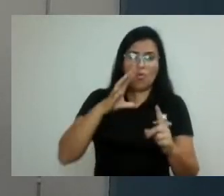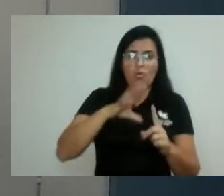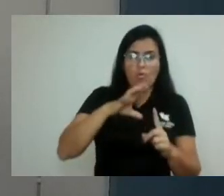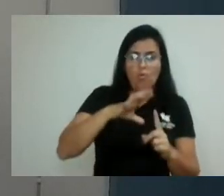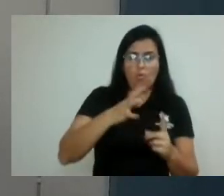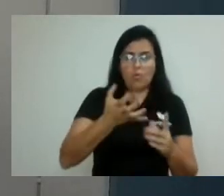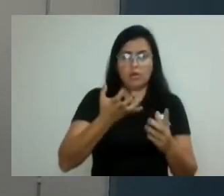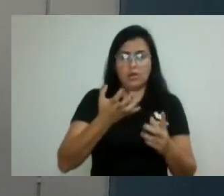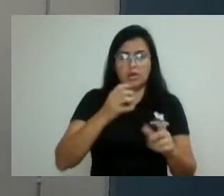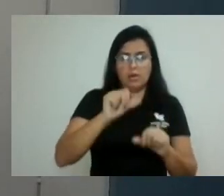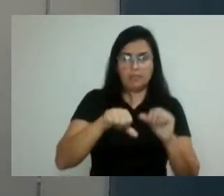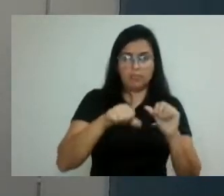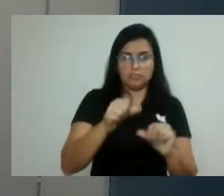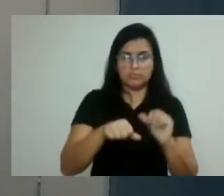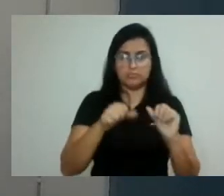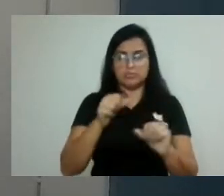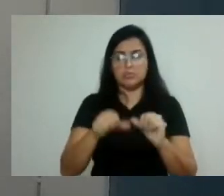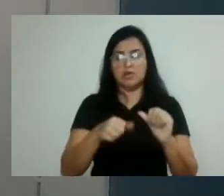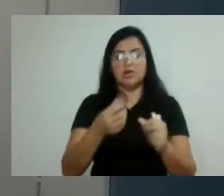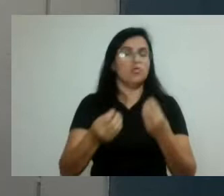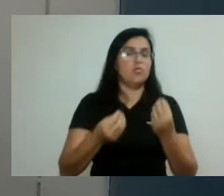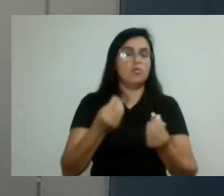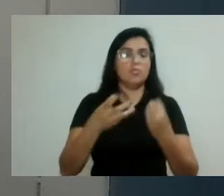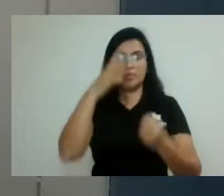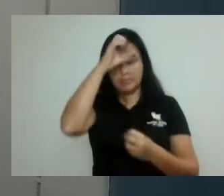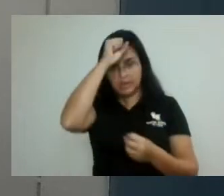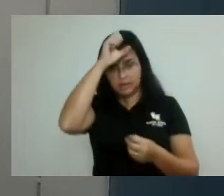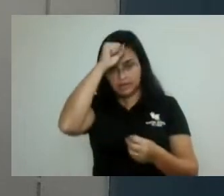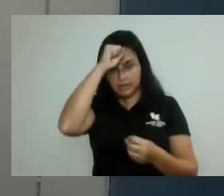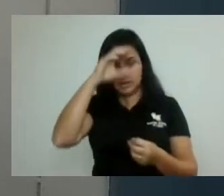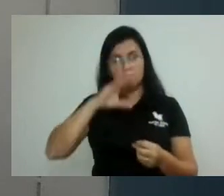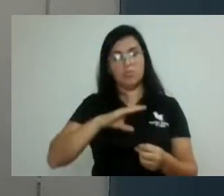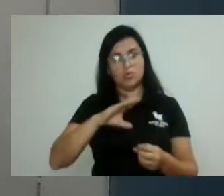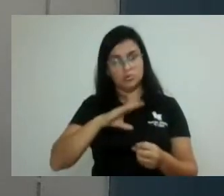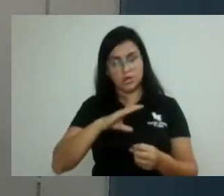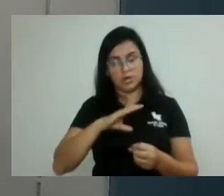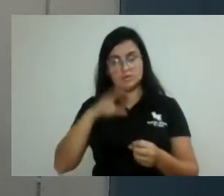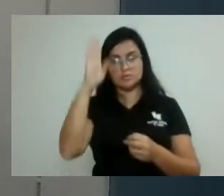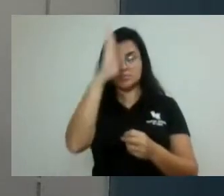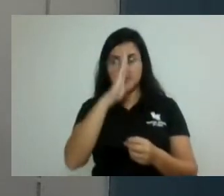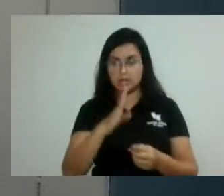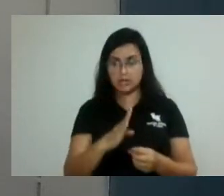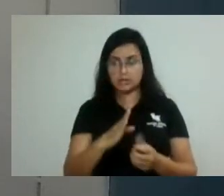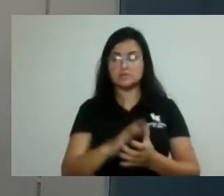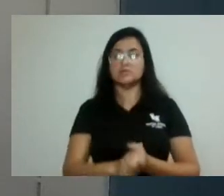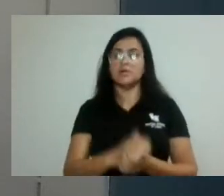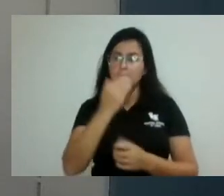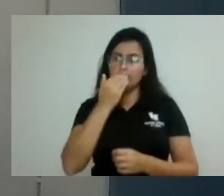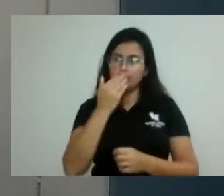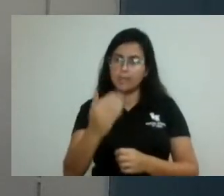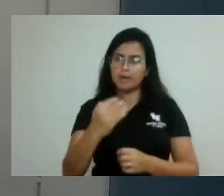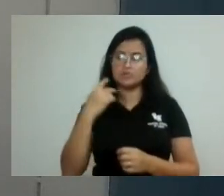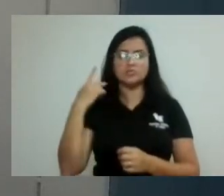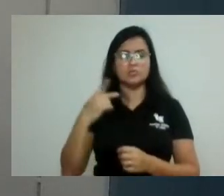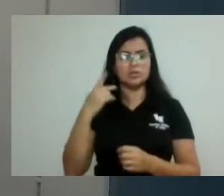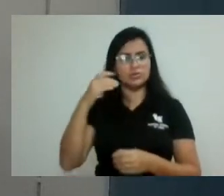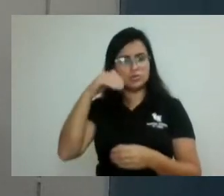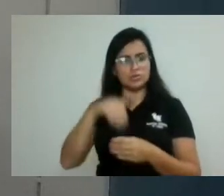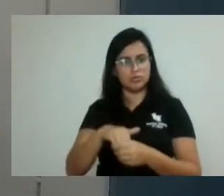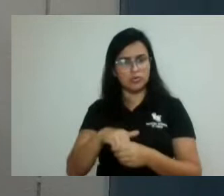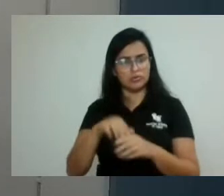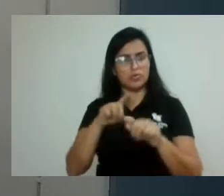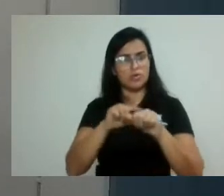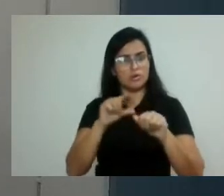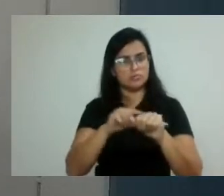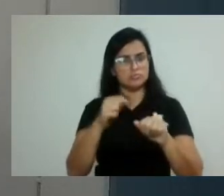língua portuguesa em nosso país. Então, peço aos pares que votem favorável. O artigo 6º que foi mudado, que a Cátia vai